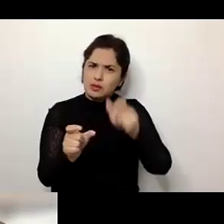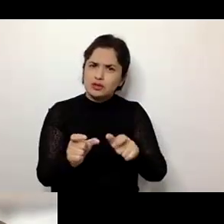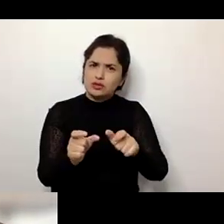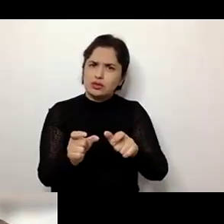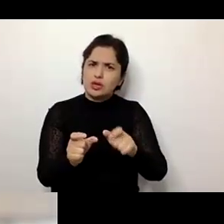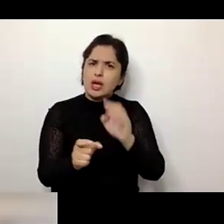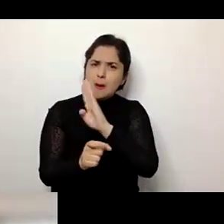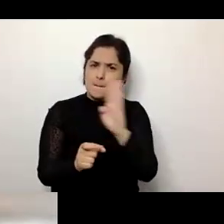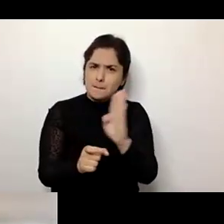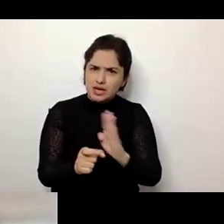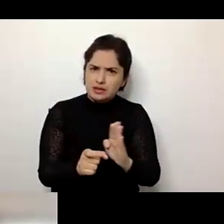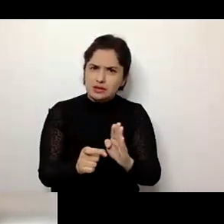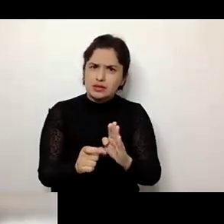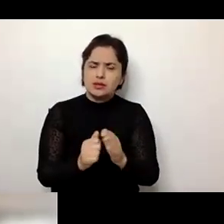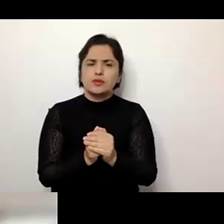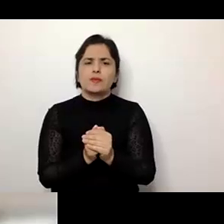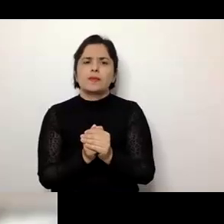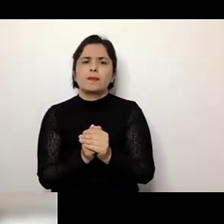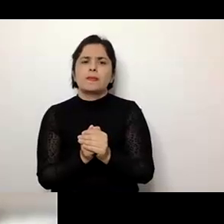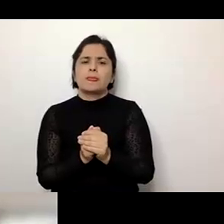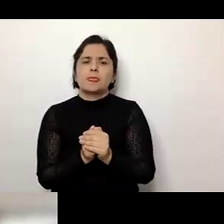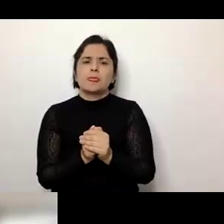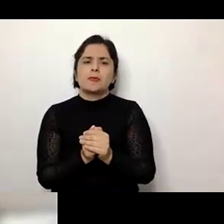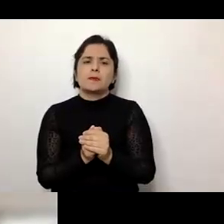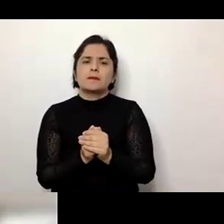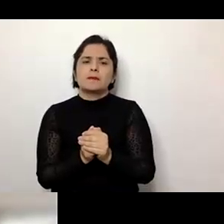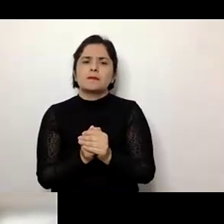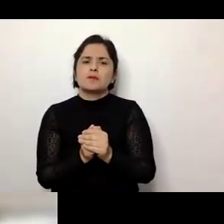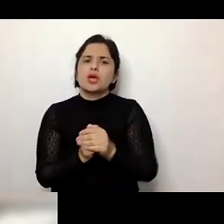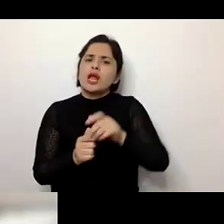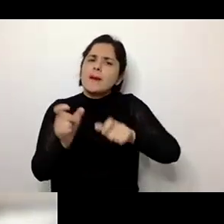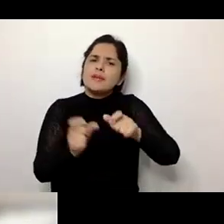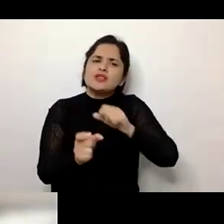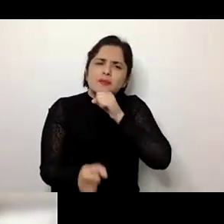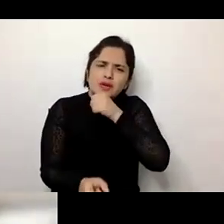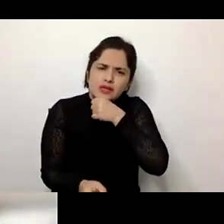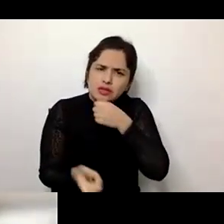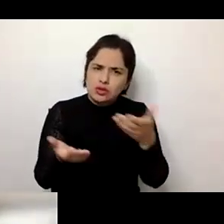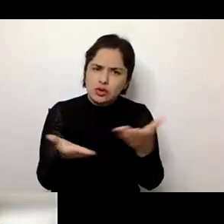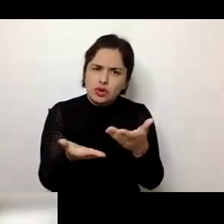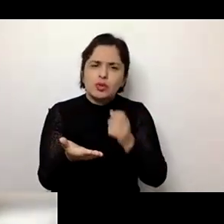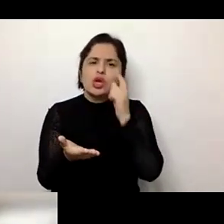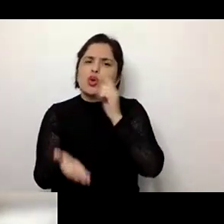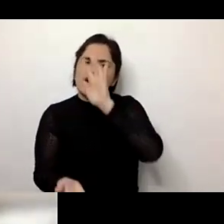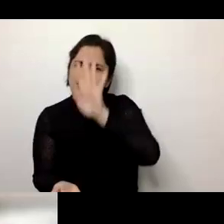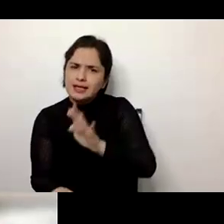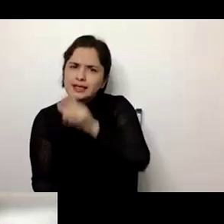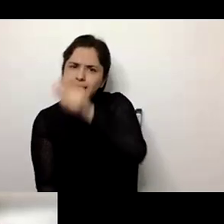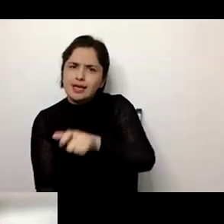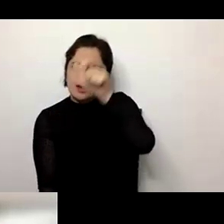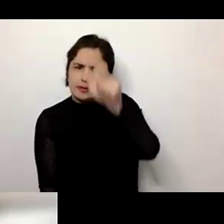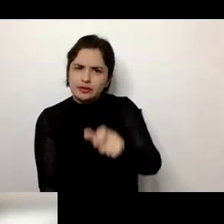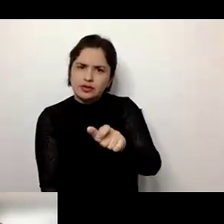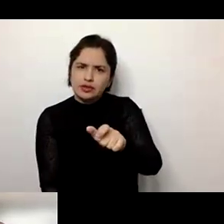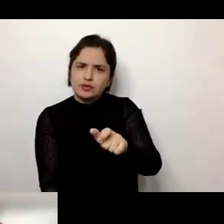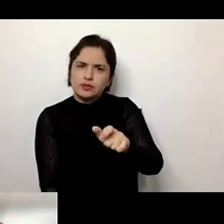Brasil, os nossos idosos que estavam envelhecendo, quais eram as características dessas pessoas e